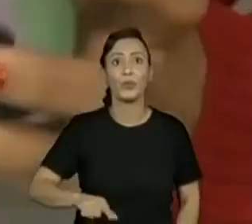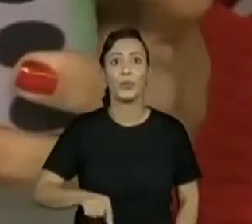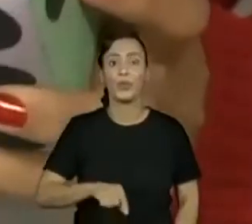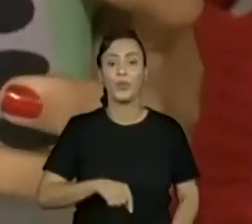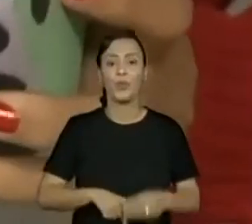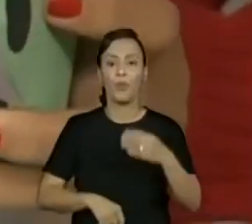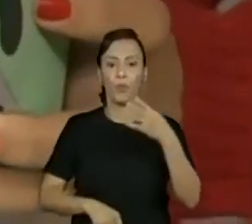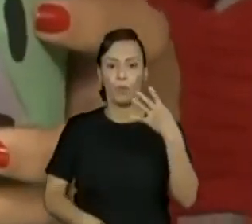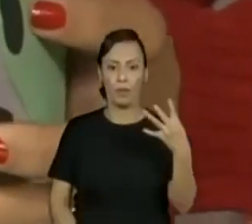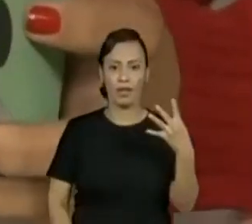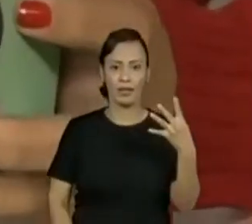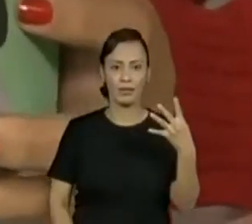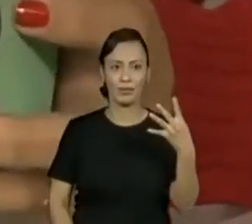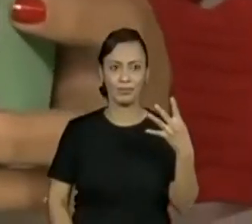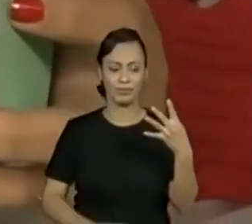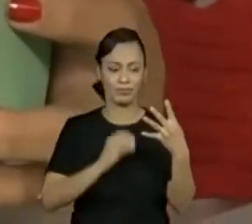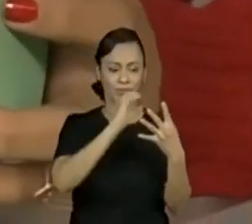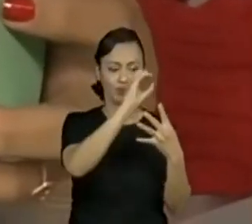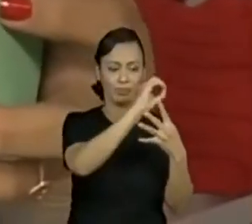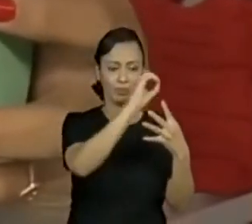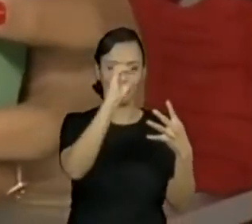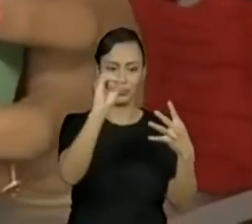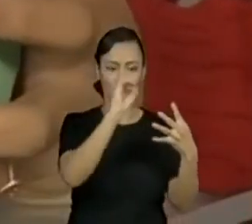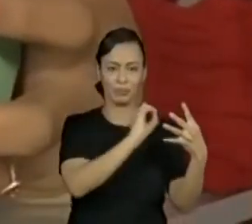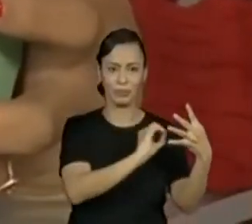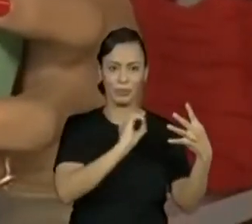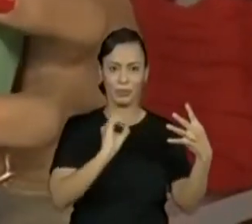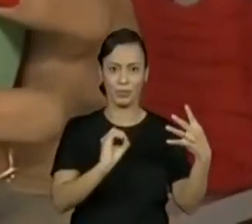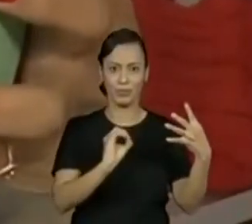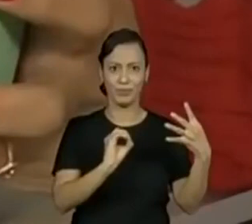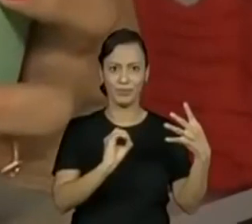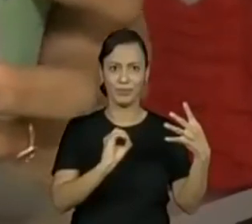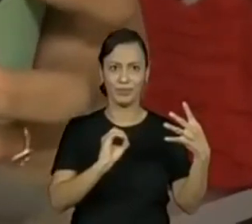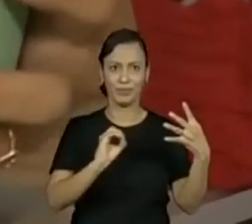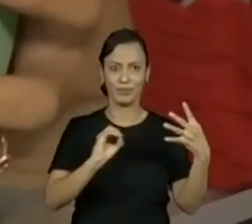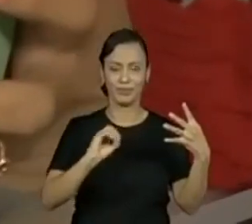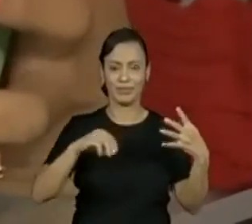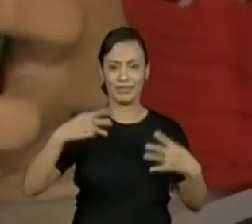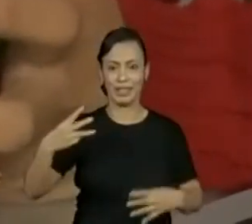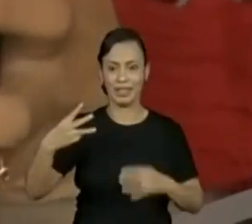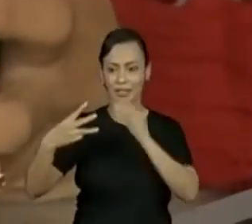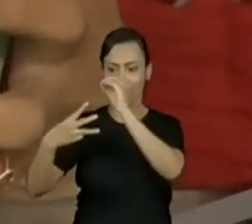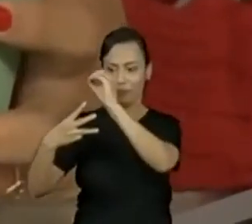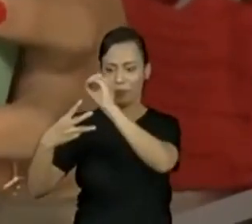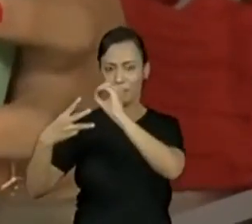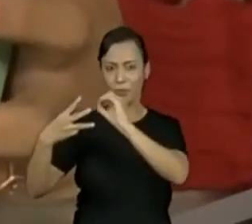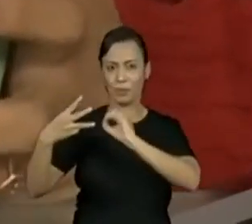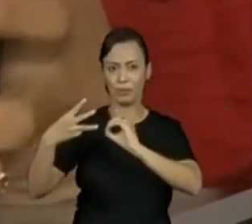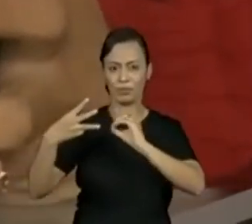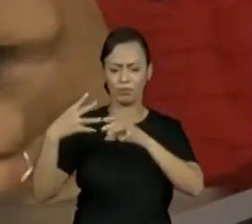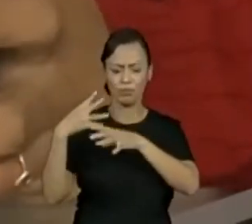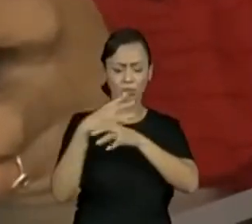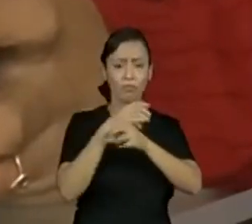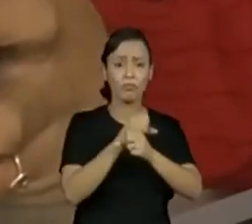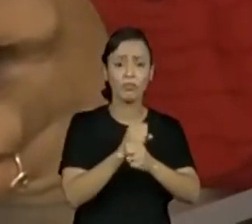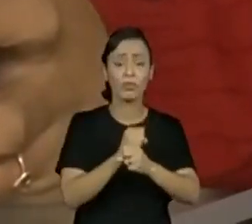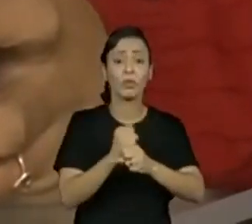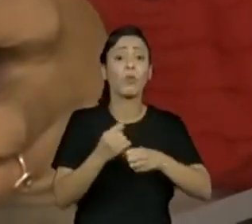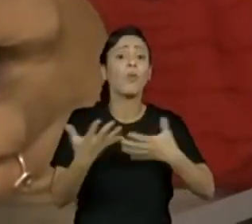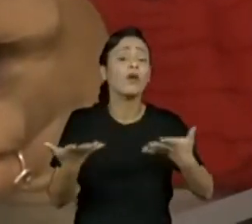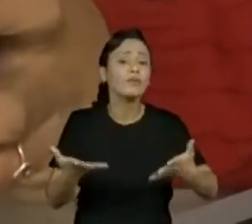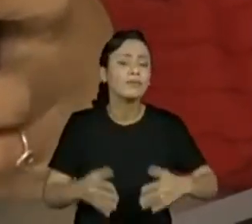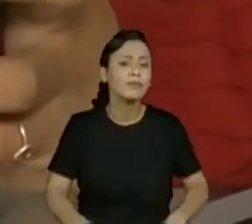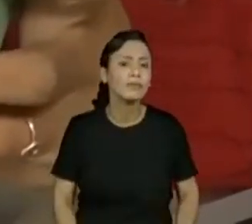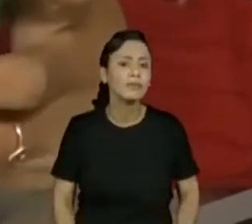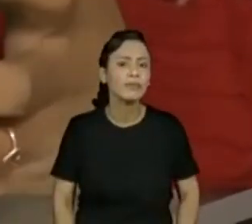Quatro num dado. Eles estão respondendo todas. O Vinícius já está pondo todos os resultados ali. E esses números dá. Para contar nos dedos, né? Então,